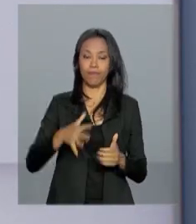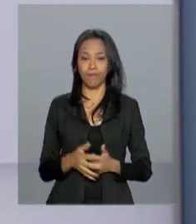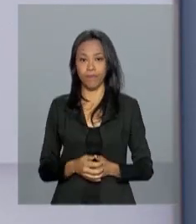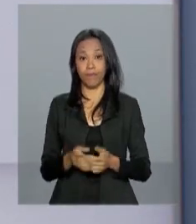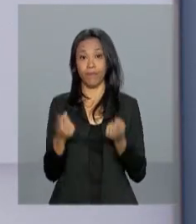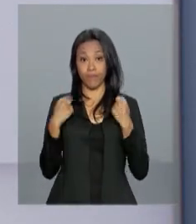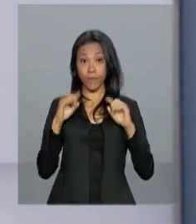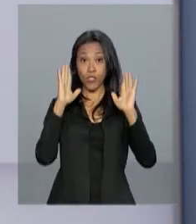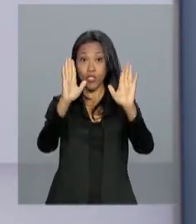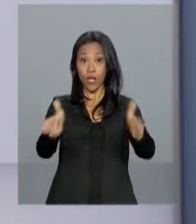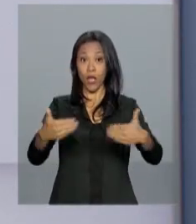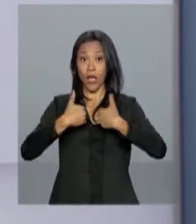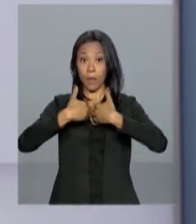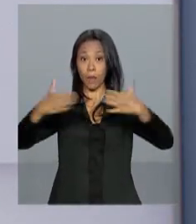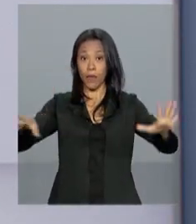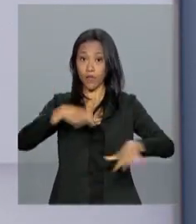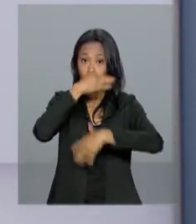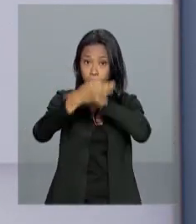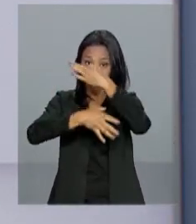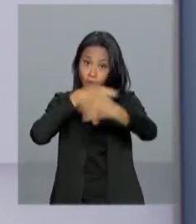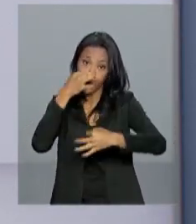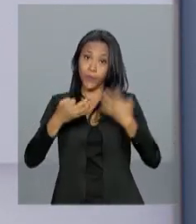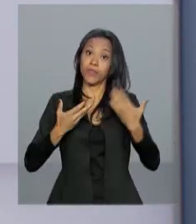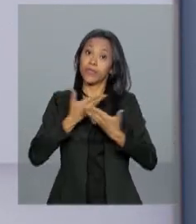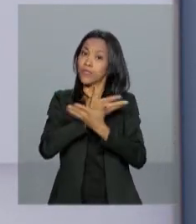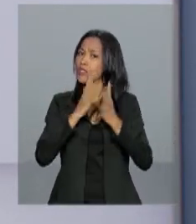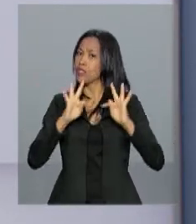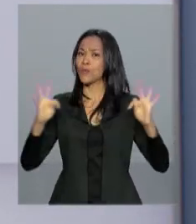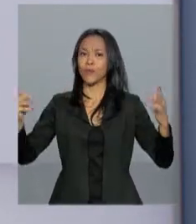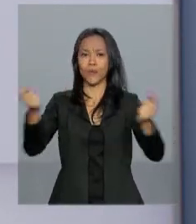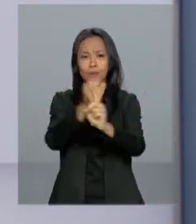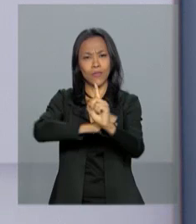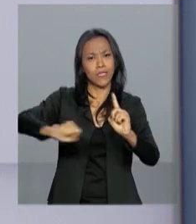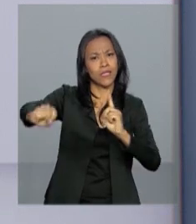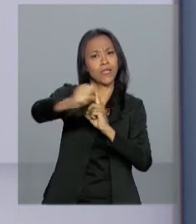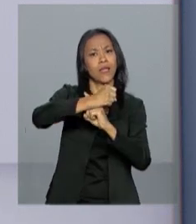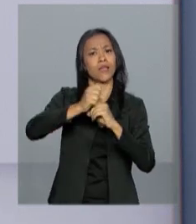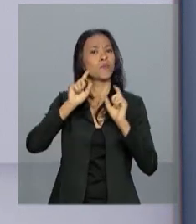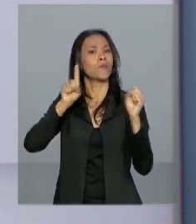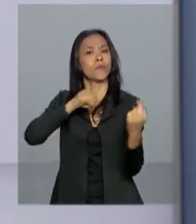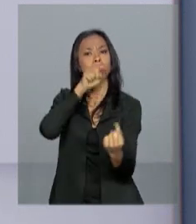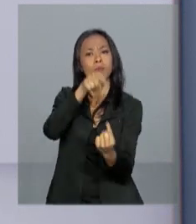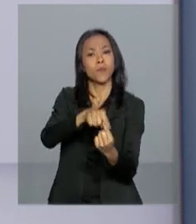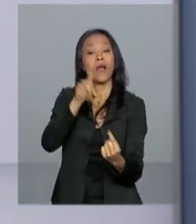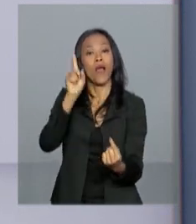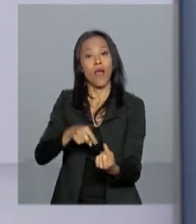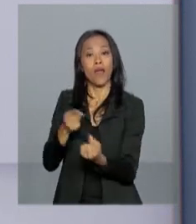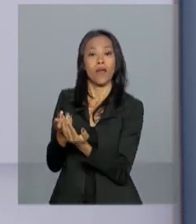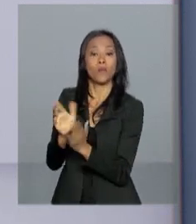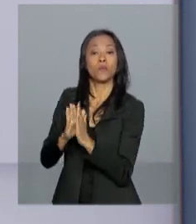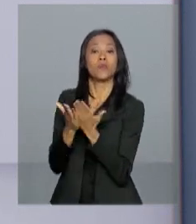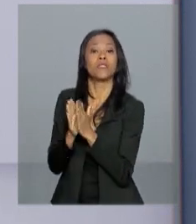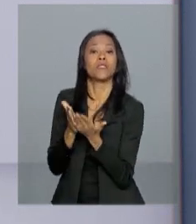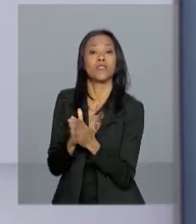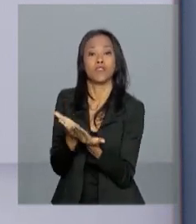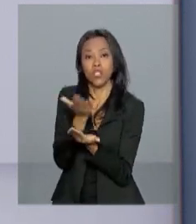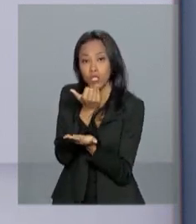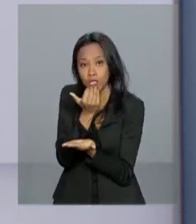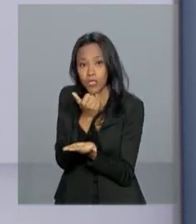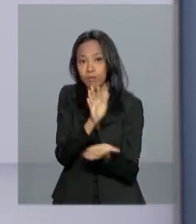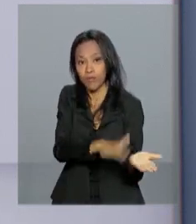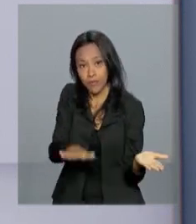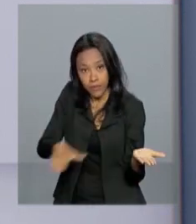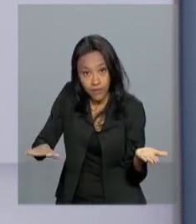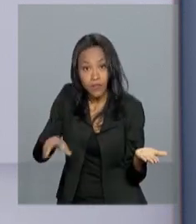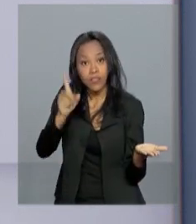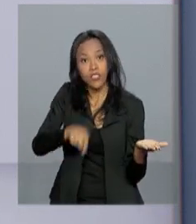Está aberta uma consulta pública para ouvir sugestões de toda a sociedade para atualização do Guia Alimentar Infantil. O documento